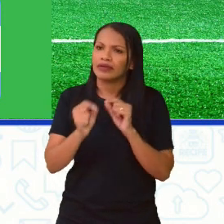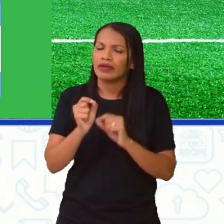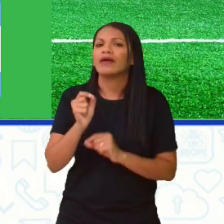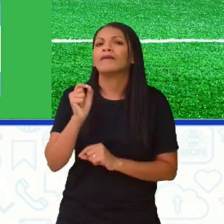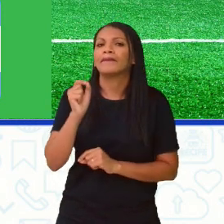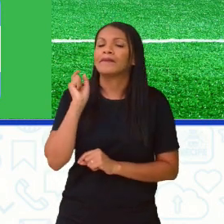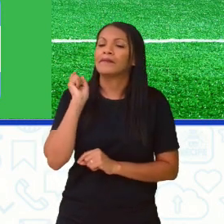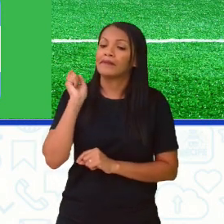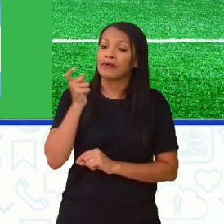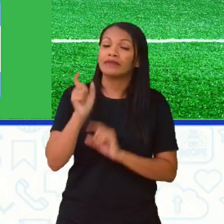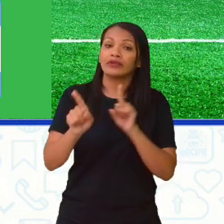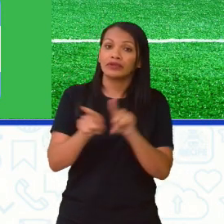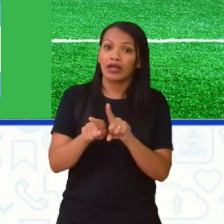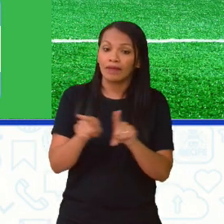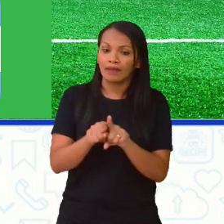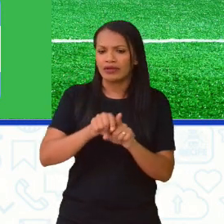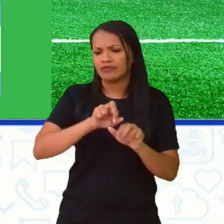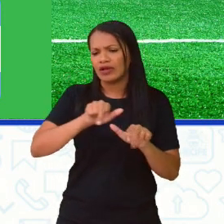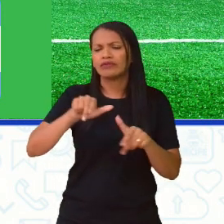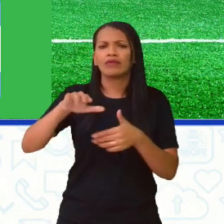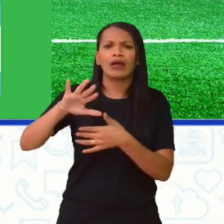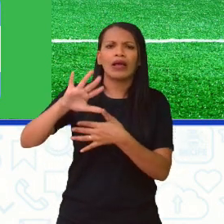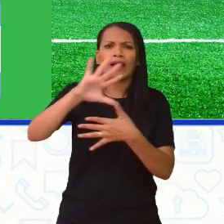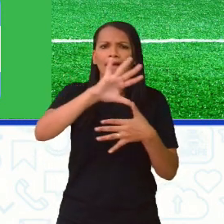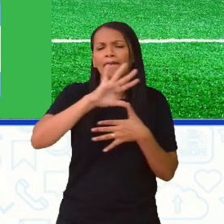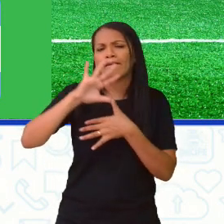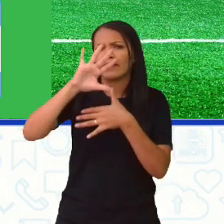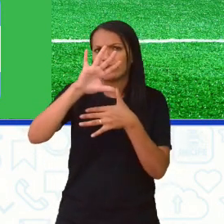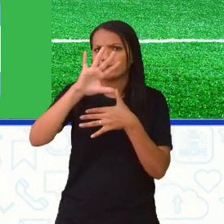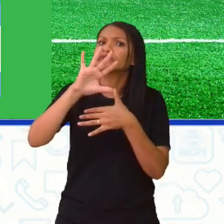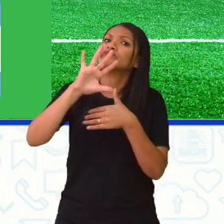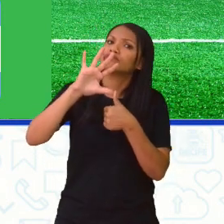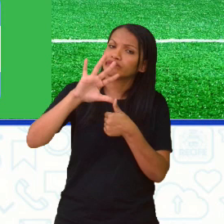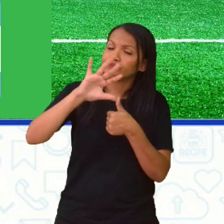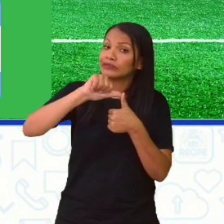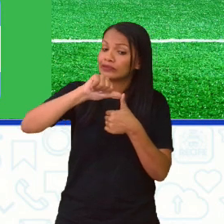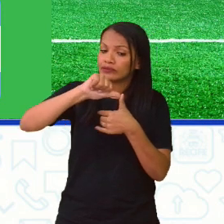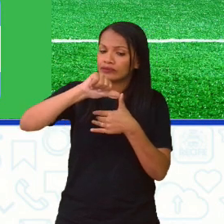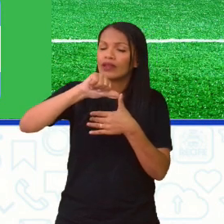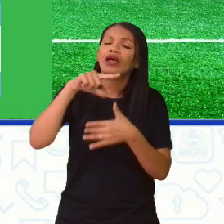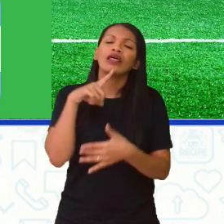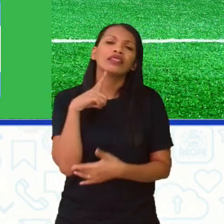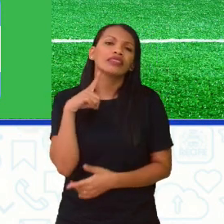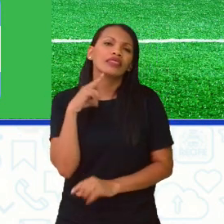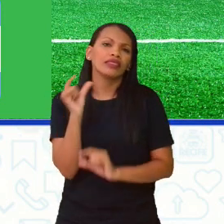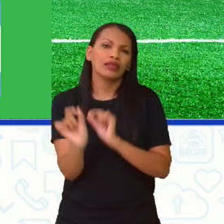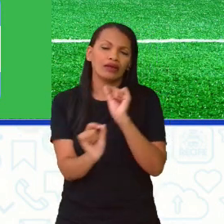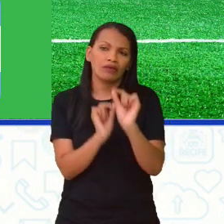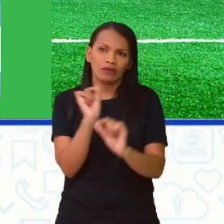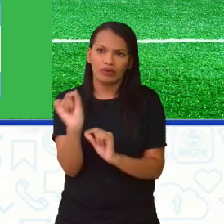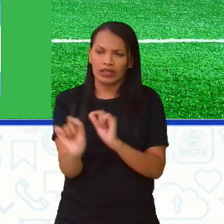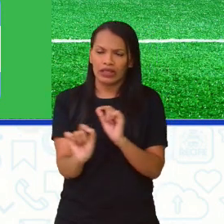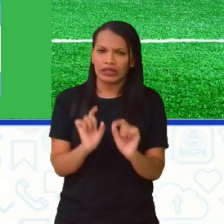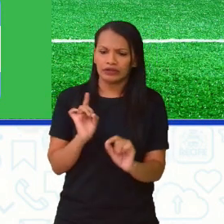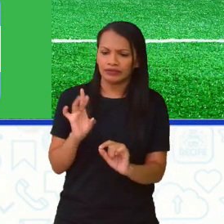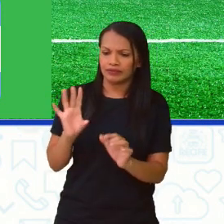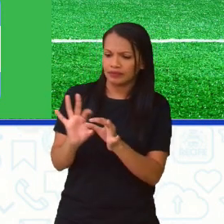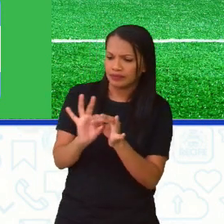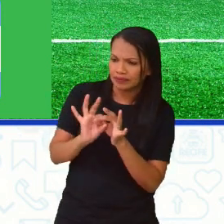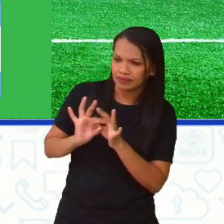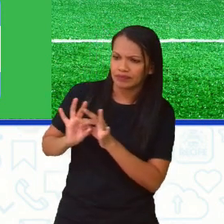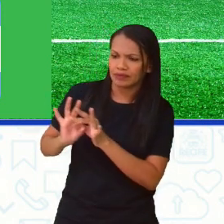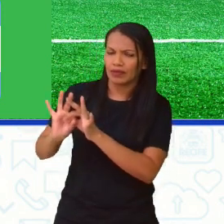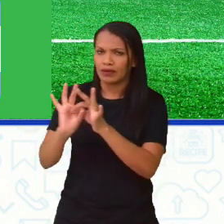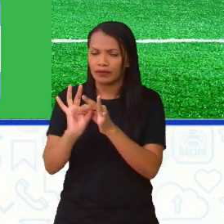assim como boa parte dos países da América do Sul e muitos outros da Europa também. Então, a gente tem essa, não a hegemonia, mas essa